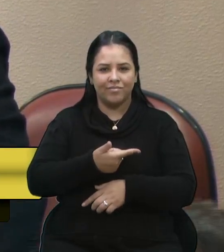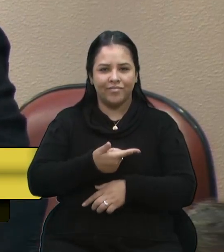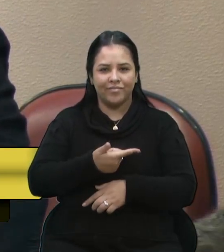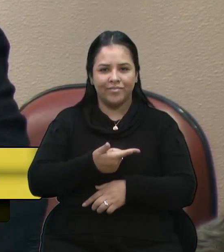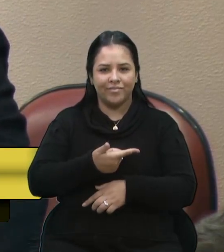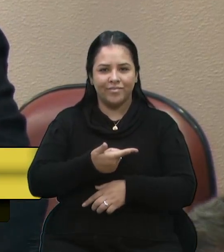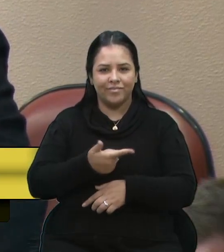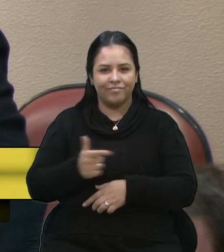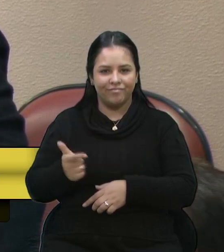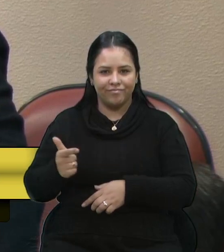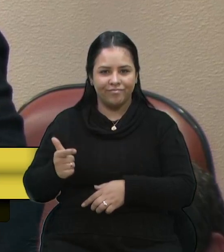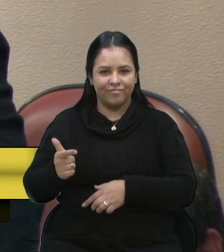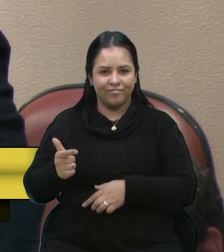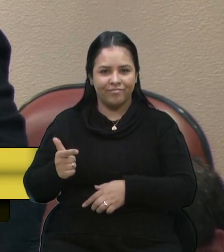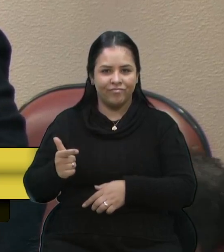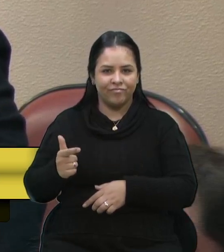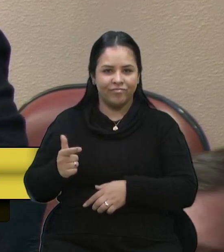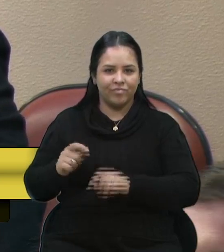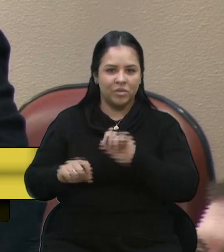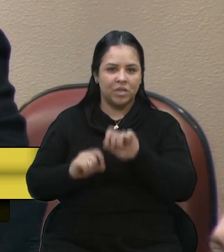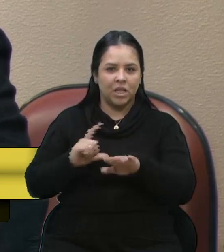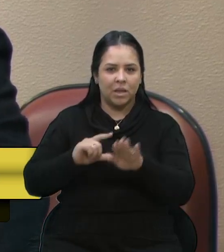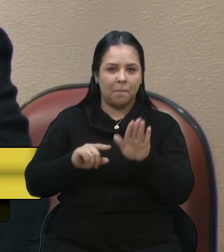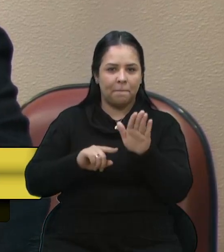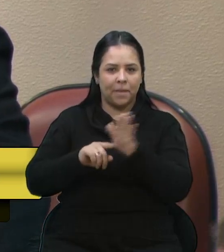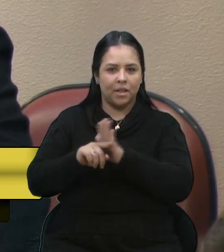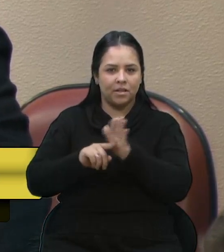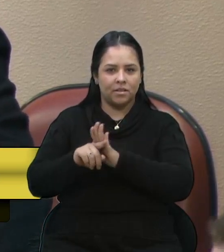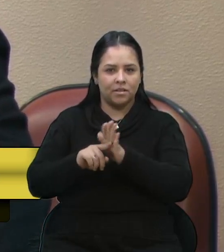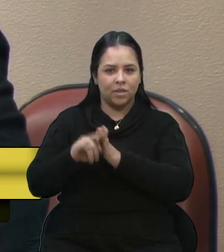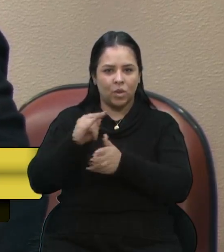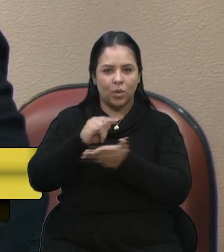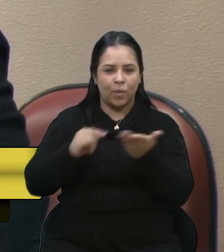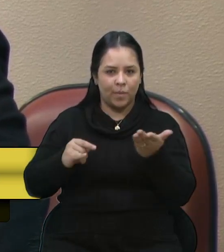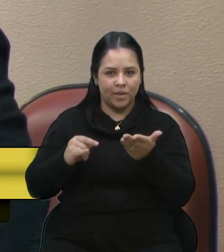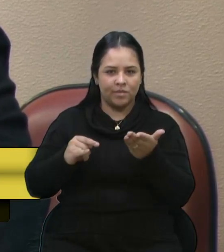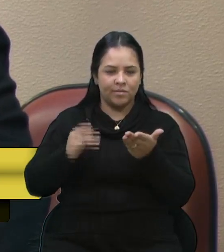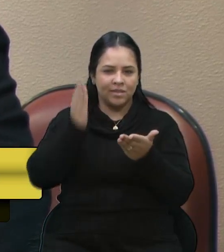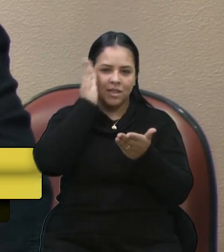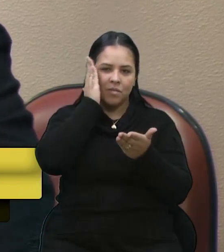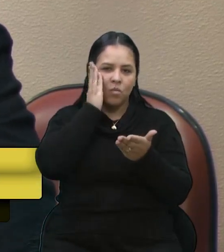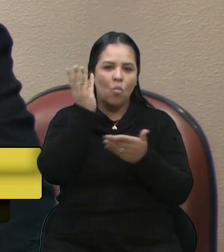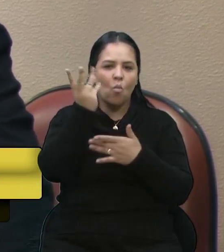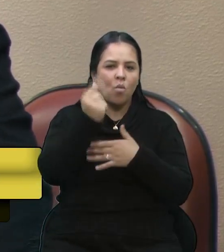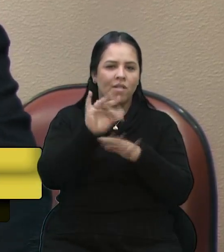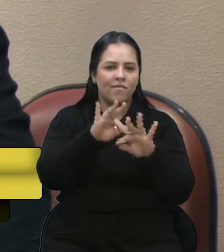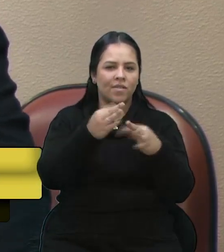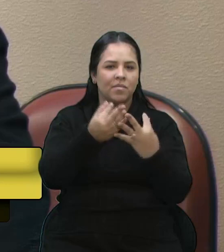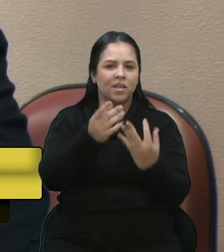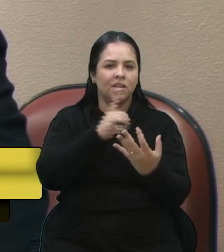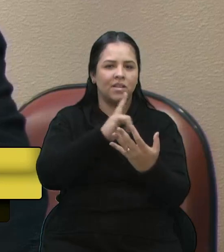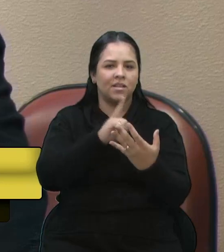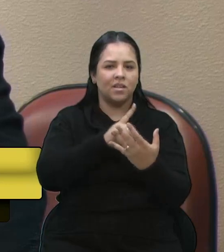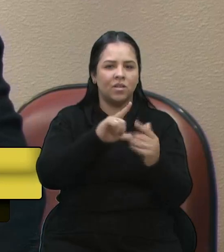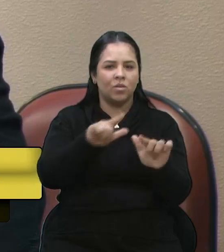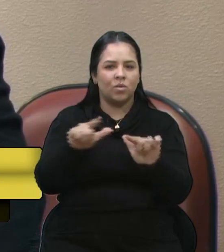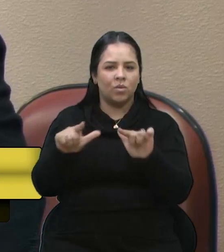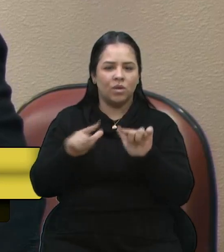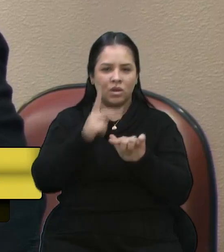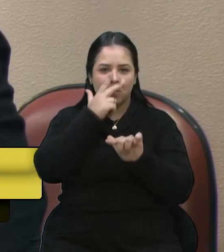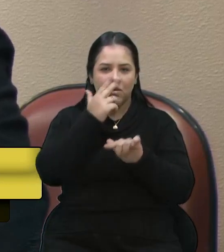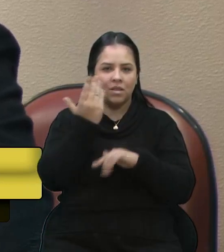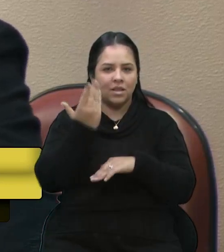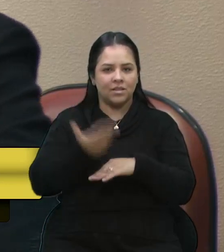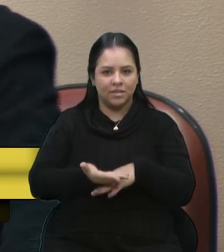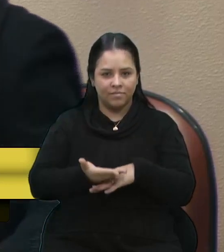de relatórios, de pesquisas, de sabermos quantas famílias residem em cada loteamento como esse,